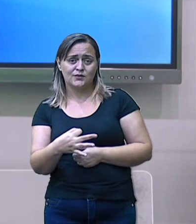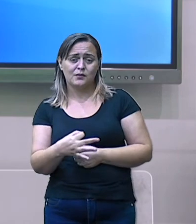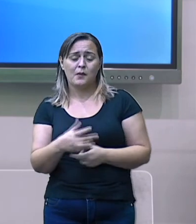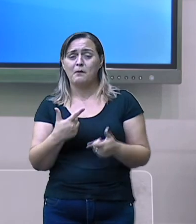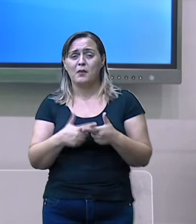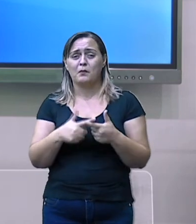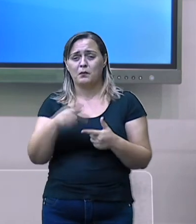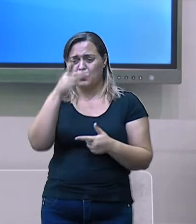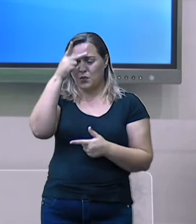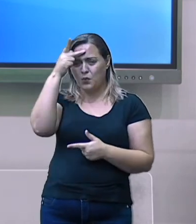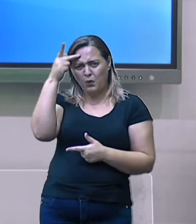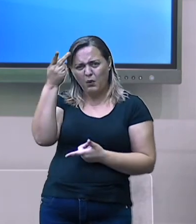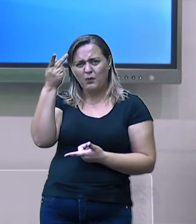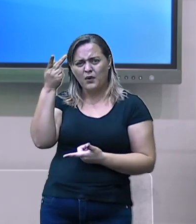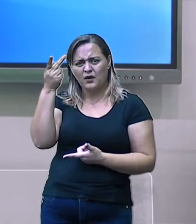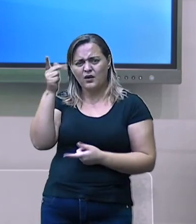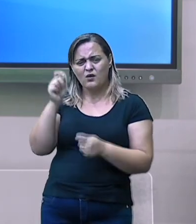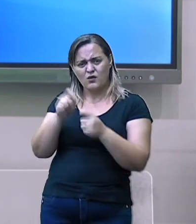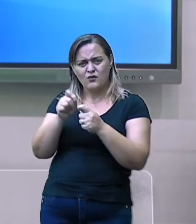ação humana.